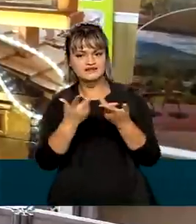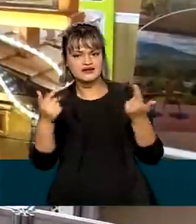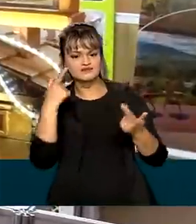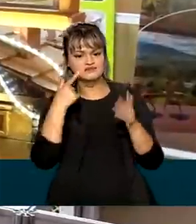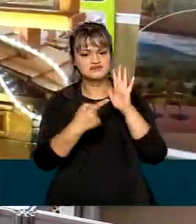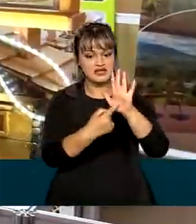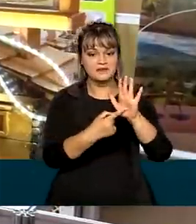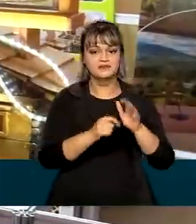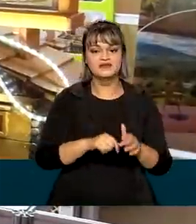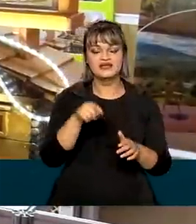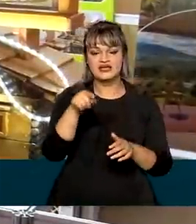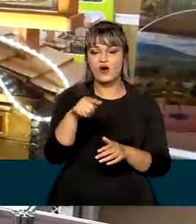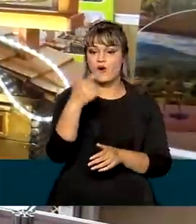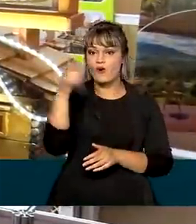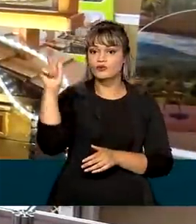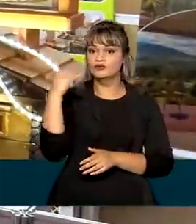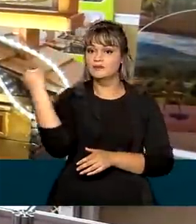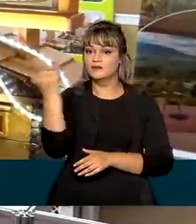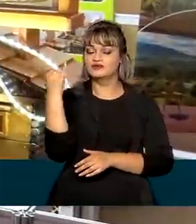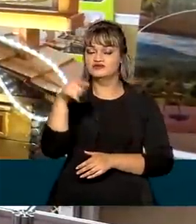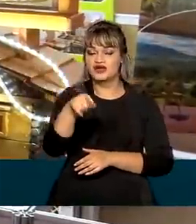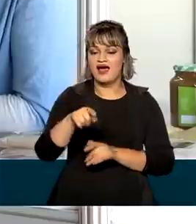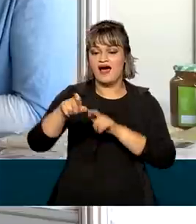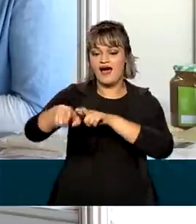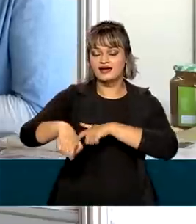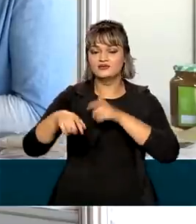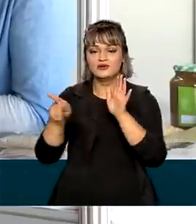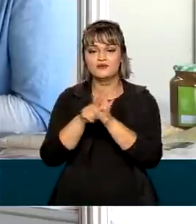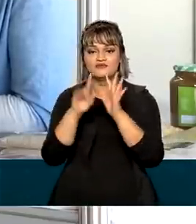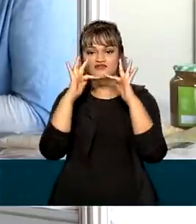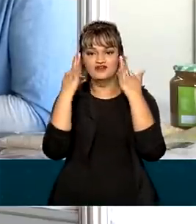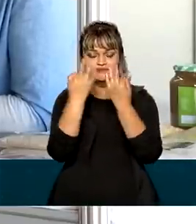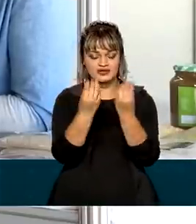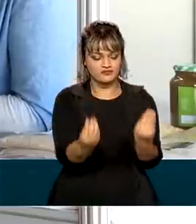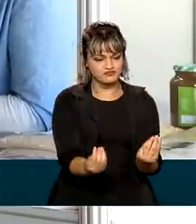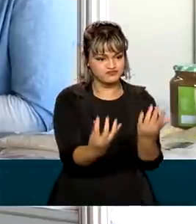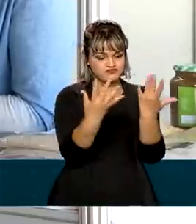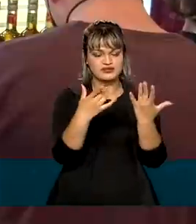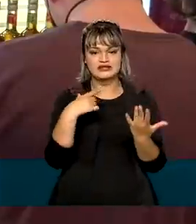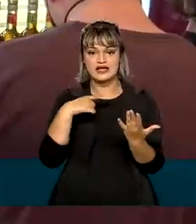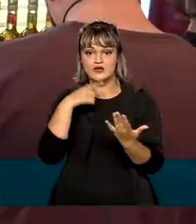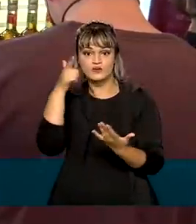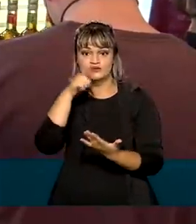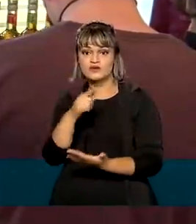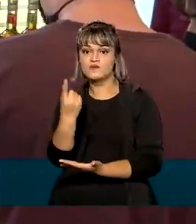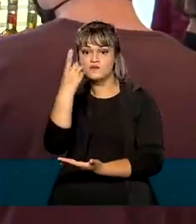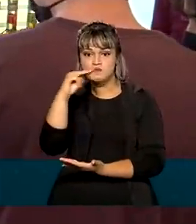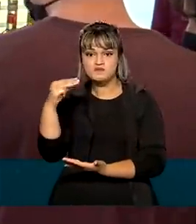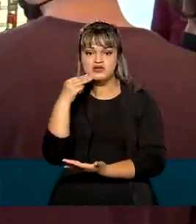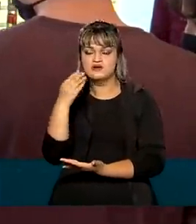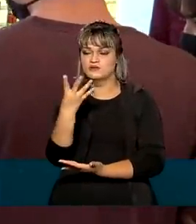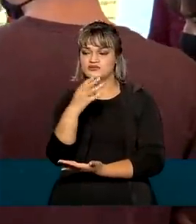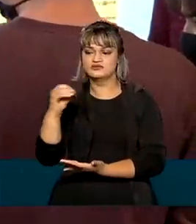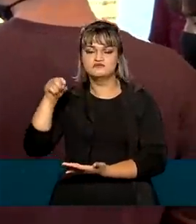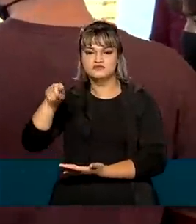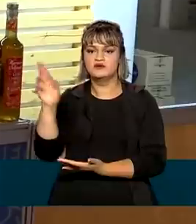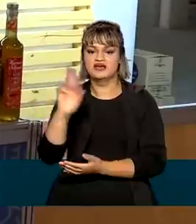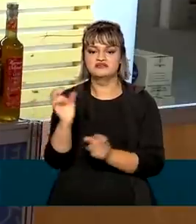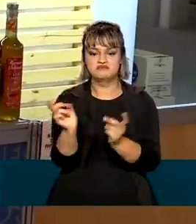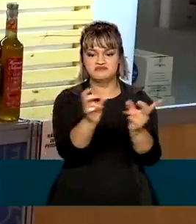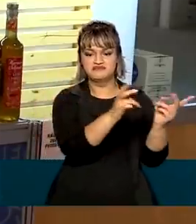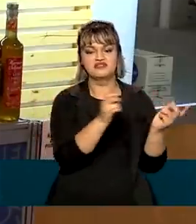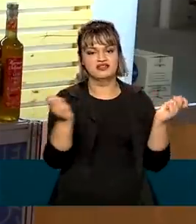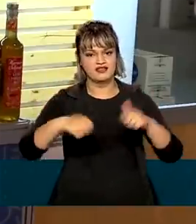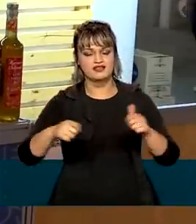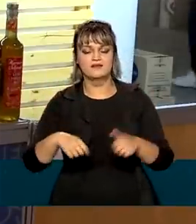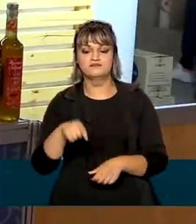Um outro braço da feira é o da agricultura familiar, que nesse ano já movimentou mais de 1 milhão e 400 mil reais em vendas.